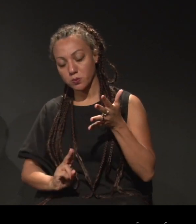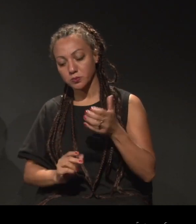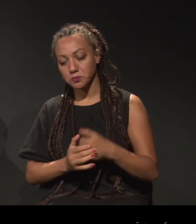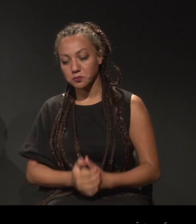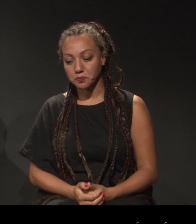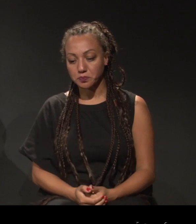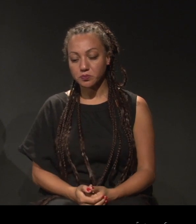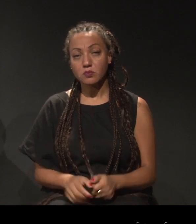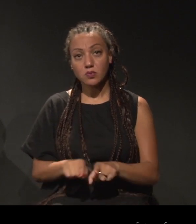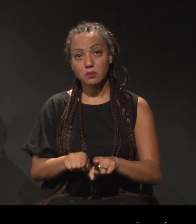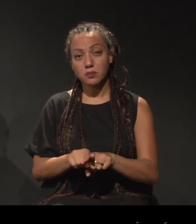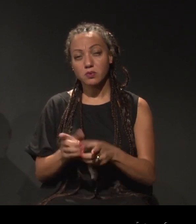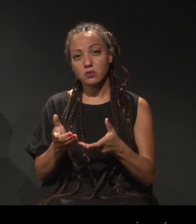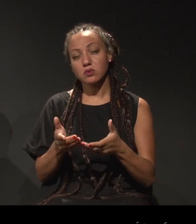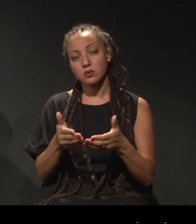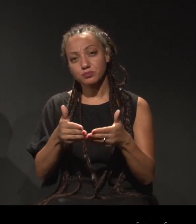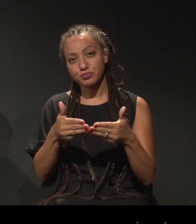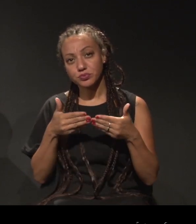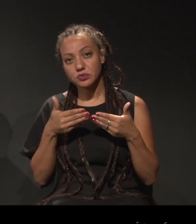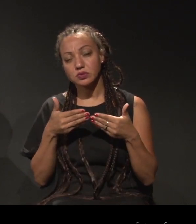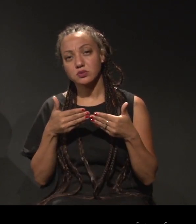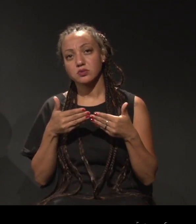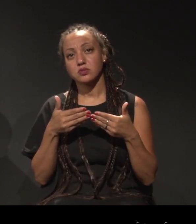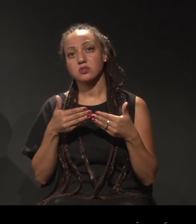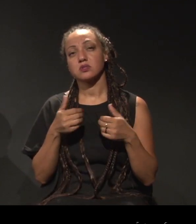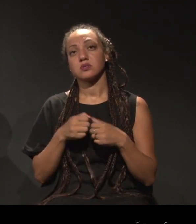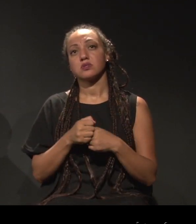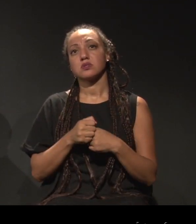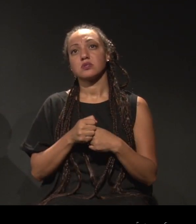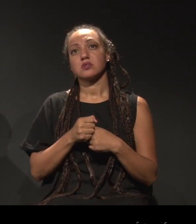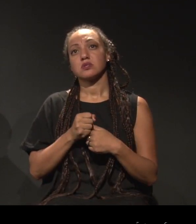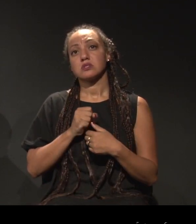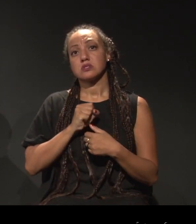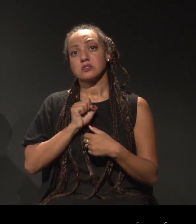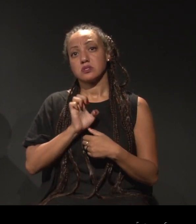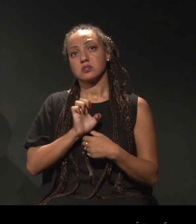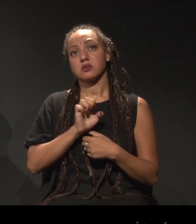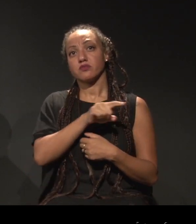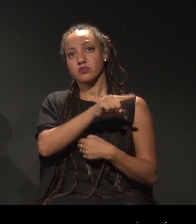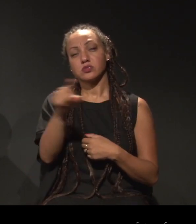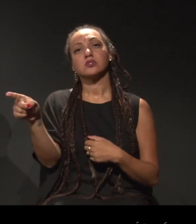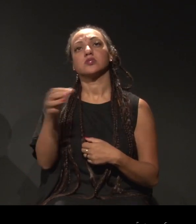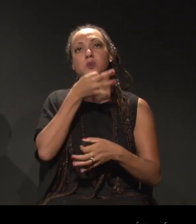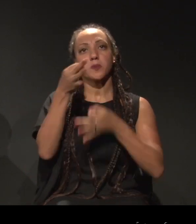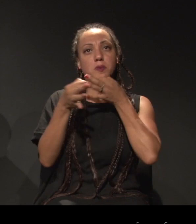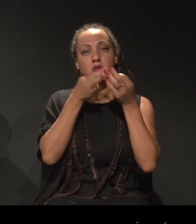licença aqui a quem compartilha de uma opinião política contrária também,